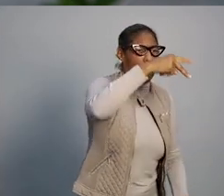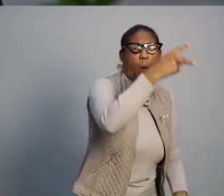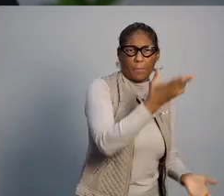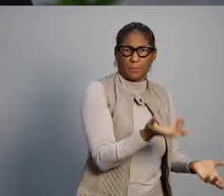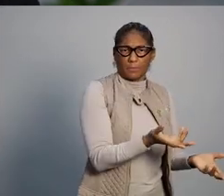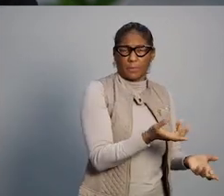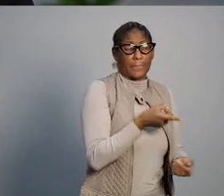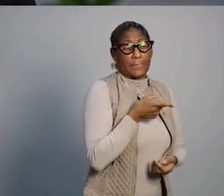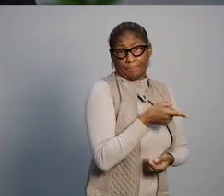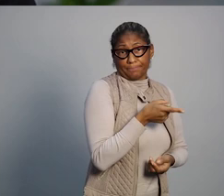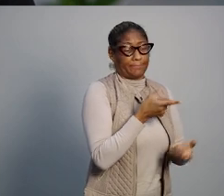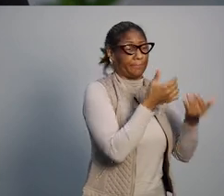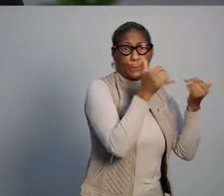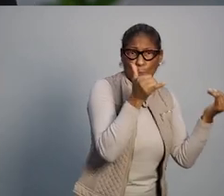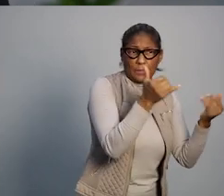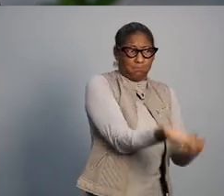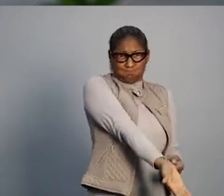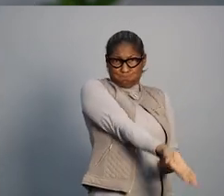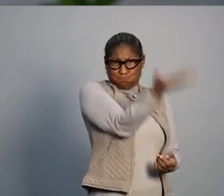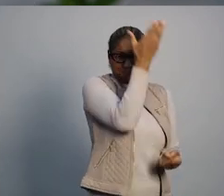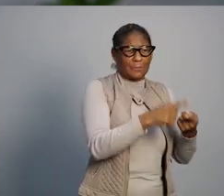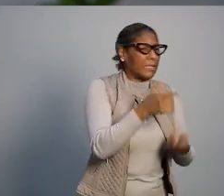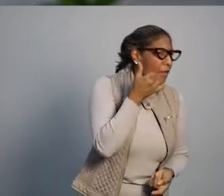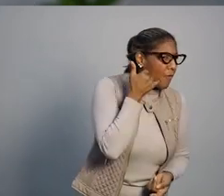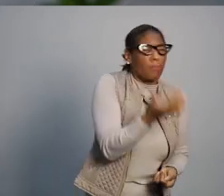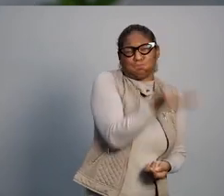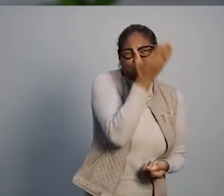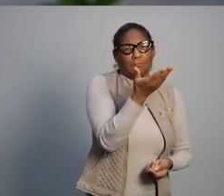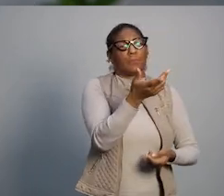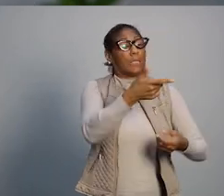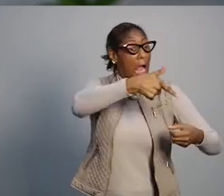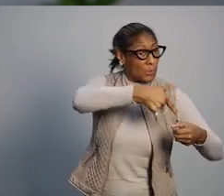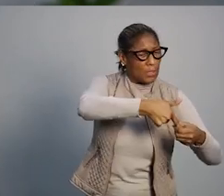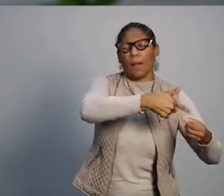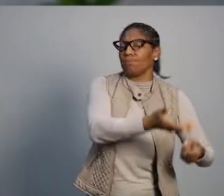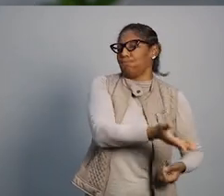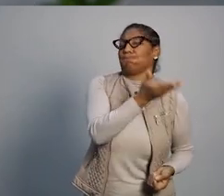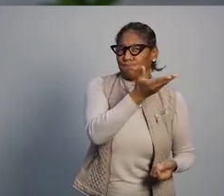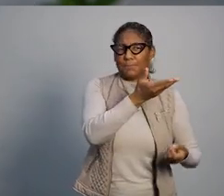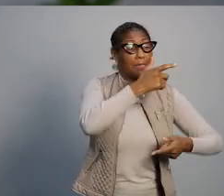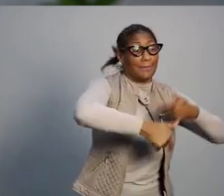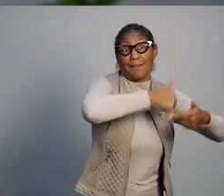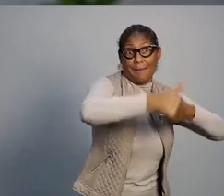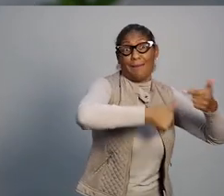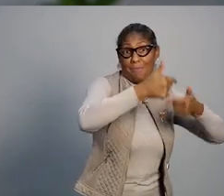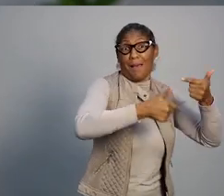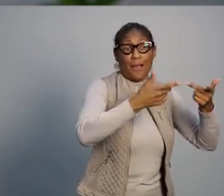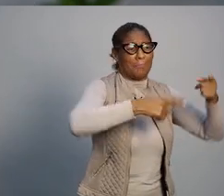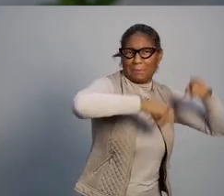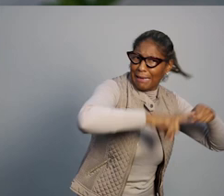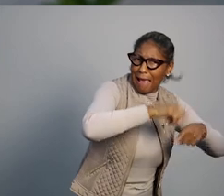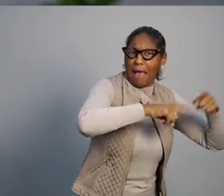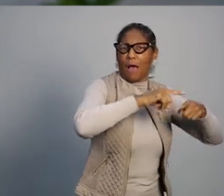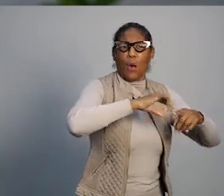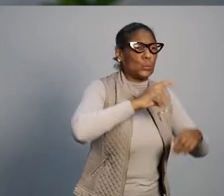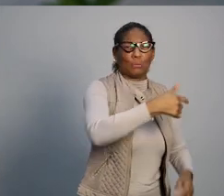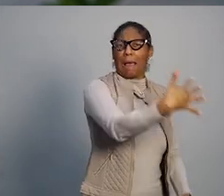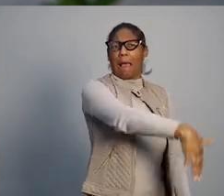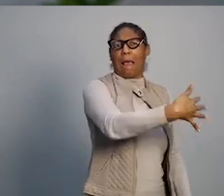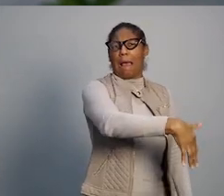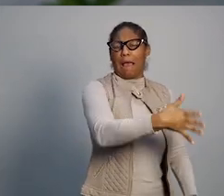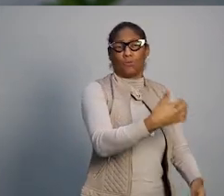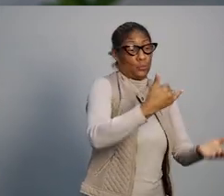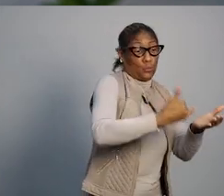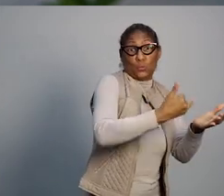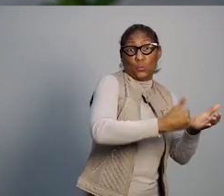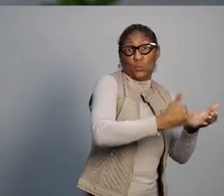pelo poder público para pagar mais impostos. Na energia elétrica, nas telecomunicações, nos combustíveis e em